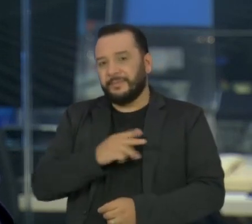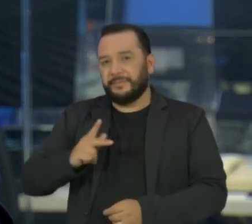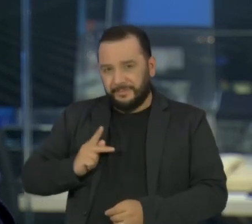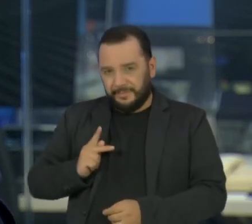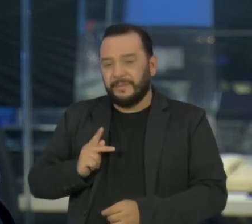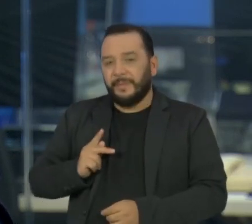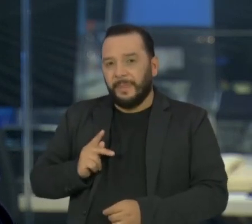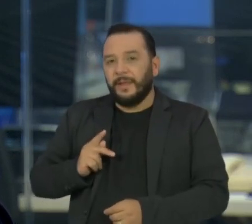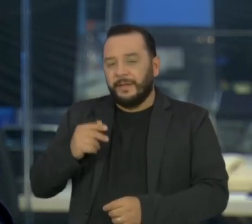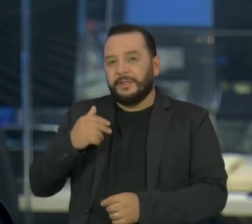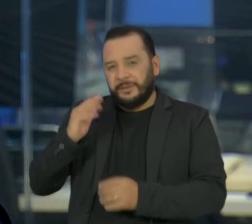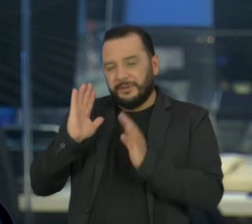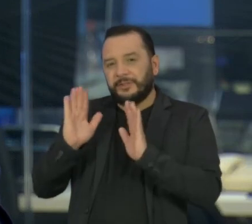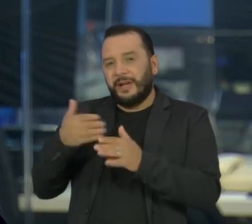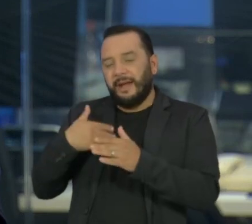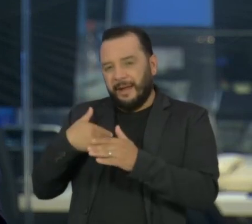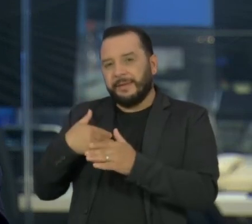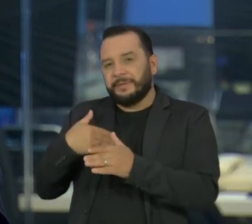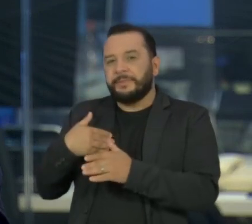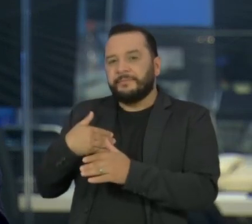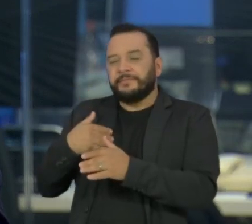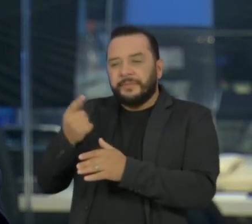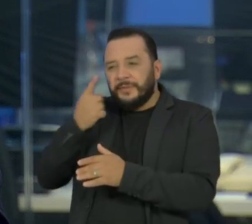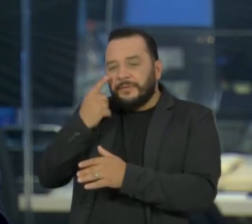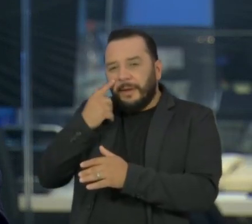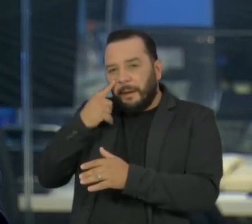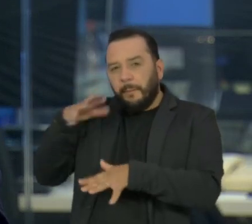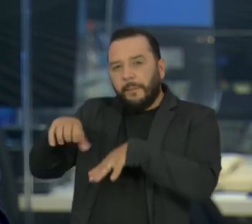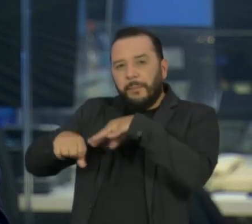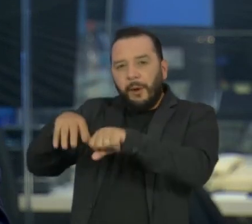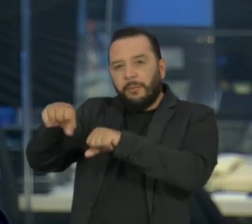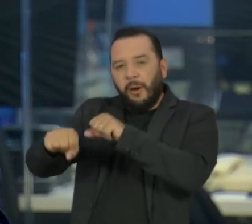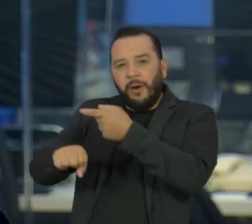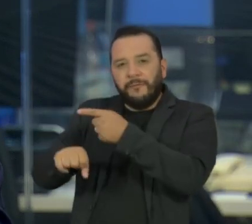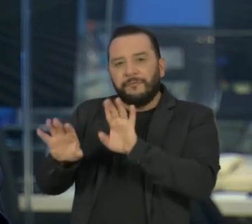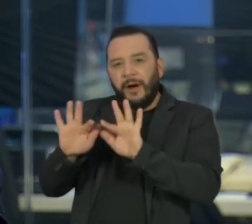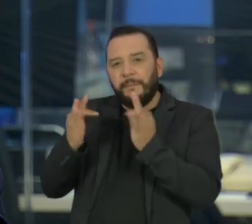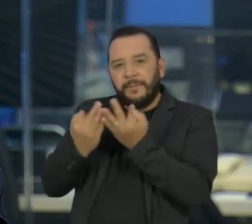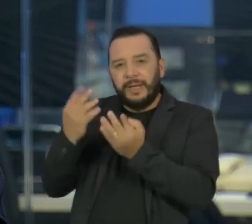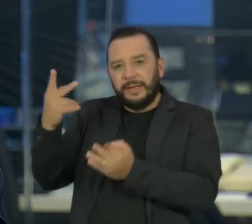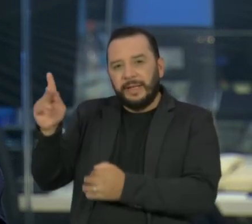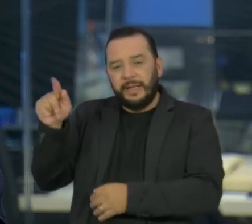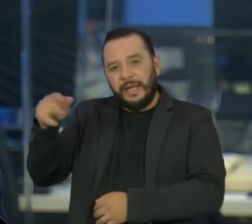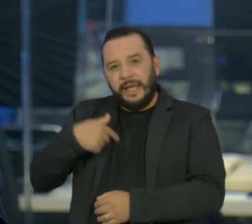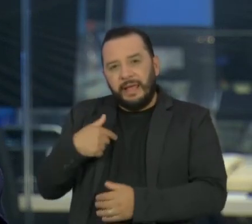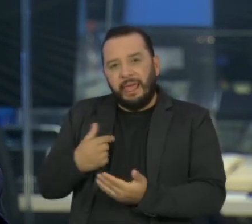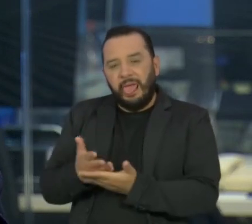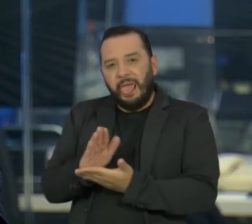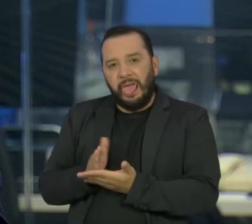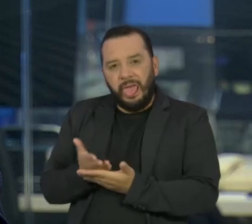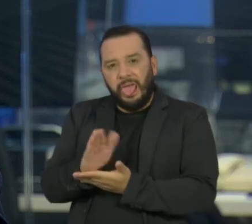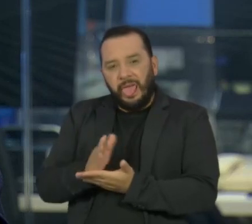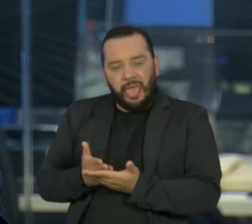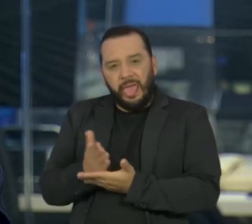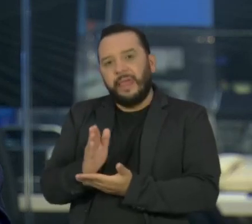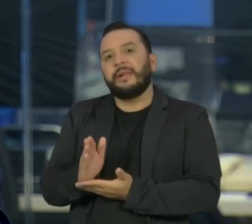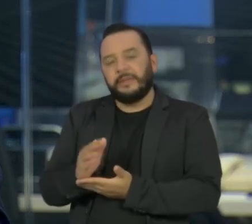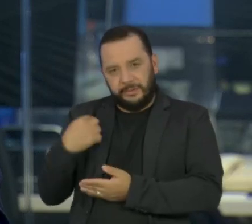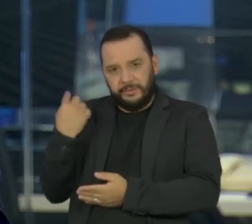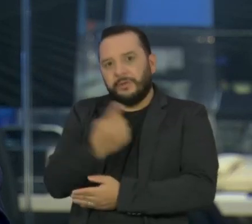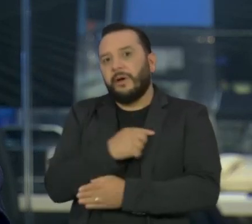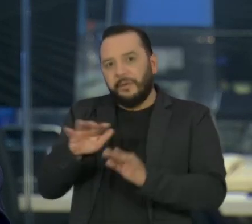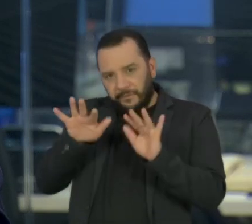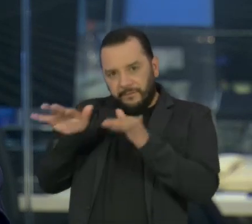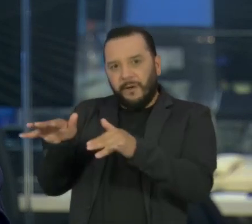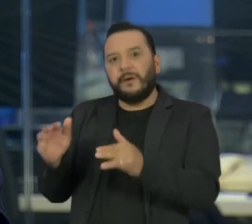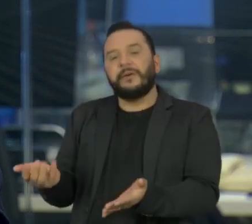do núcleo familiar de Jair Bolsonaro. E é este o assunto que está tirando o presidente do sério. E é este assunto que